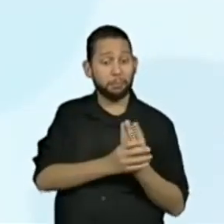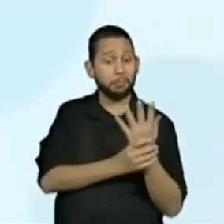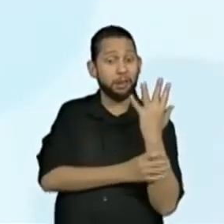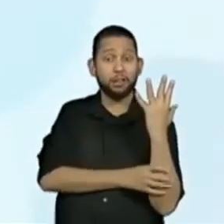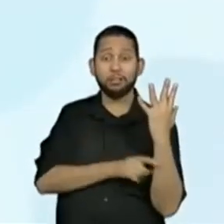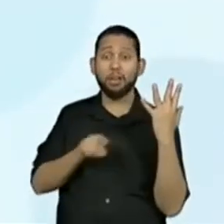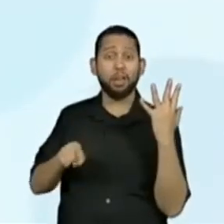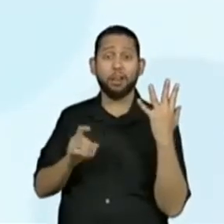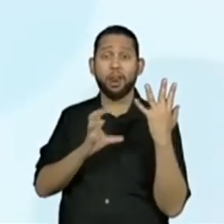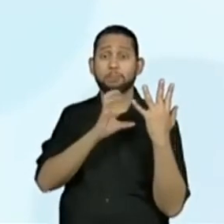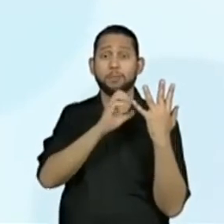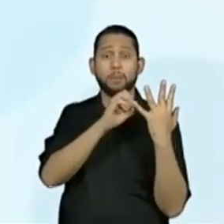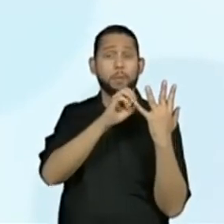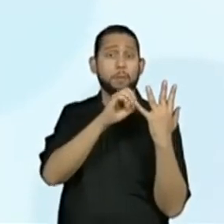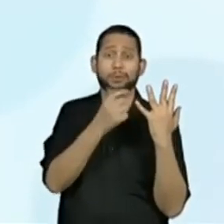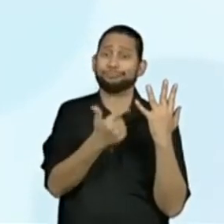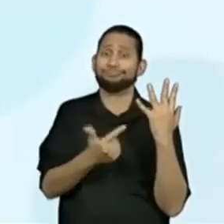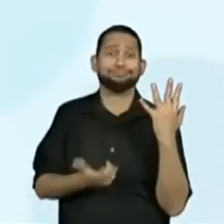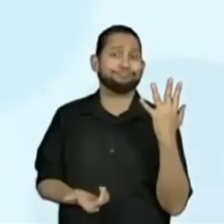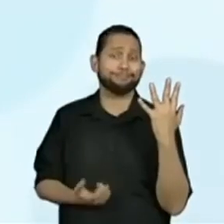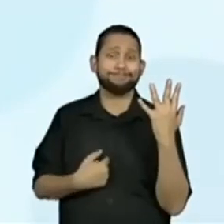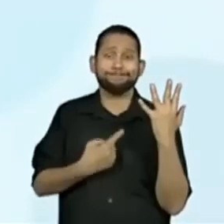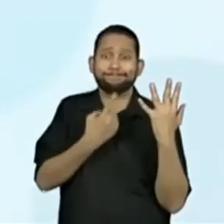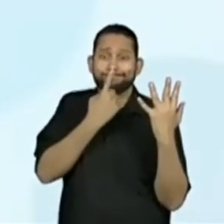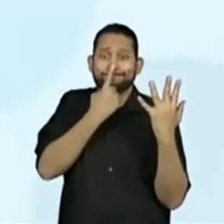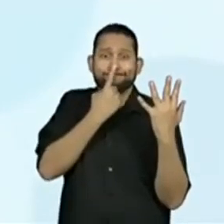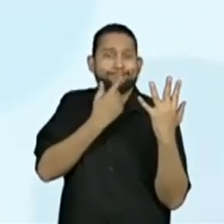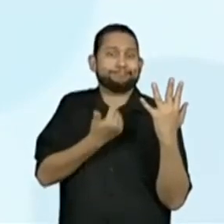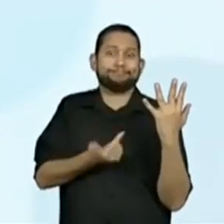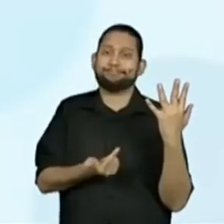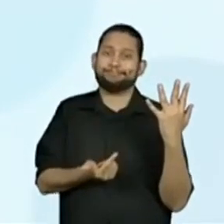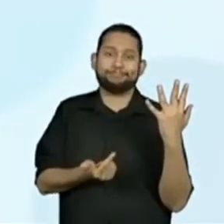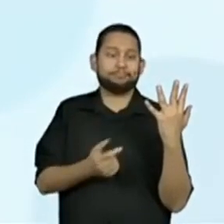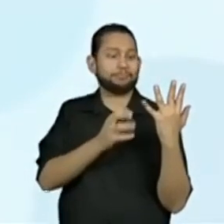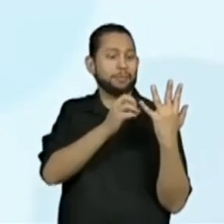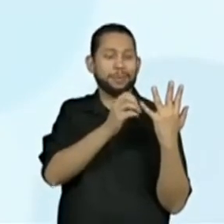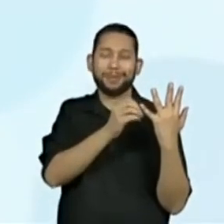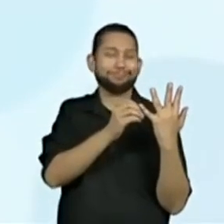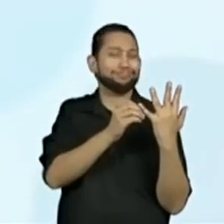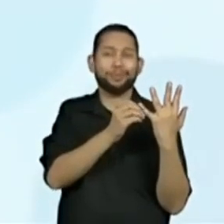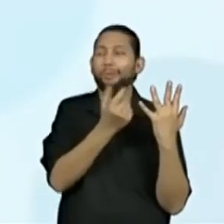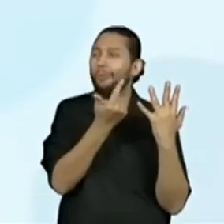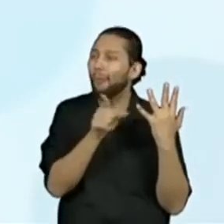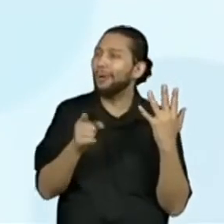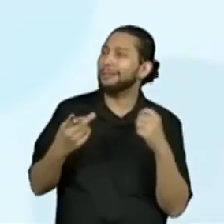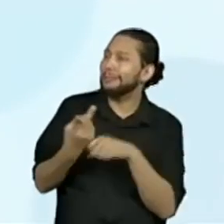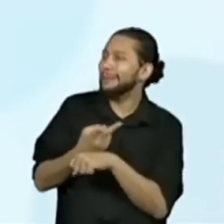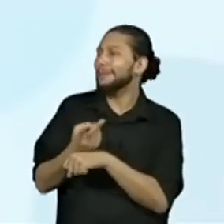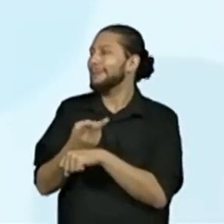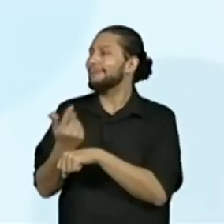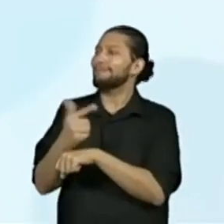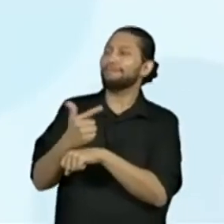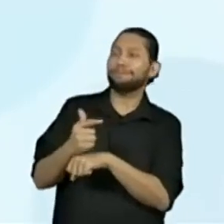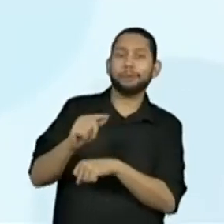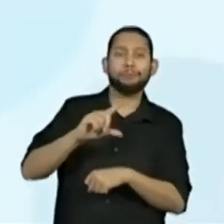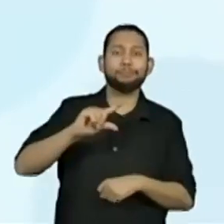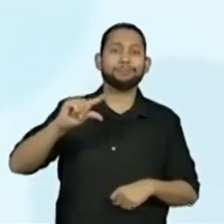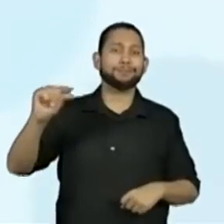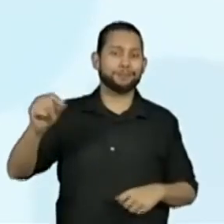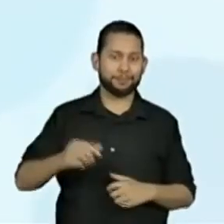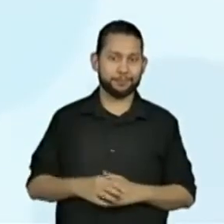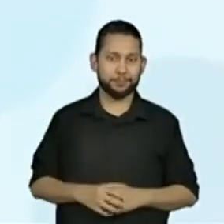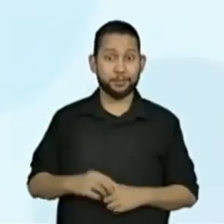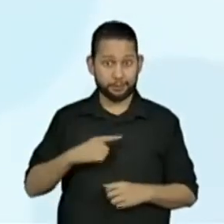são plantas estrangeiras, que não fazem parte da alimentação delas, que elas não gostam. Continuando, algumas